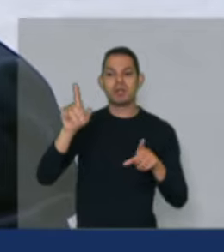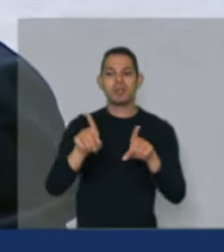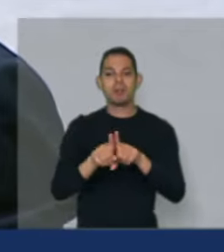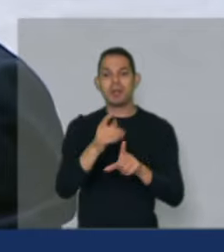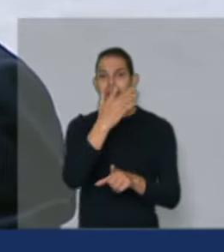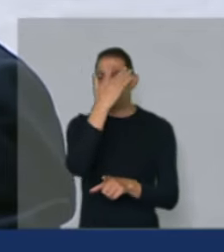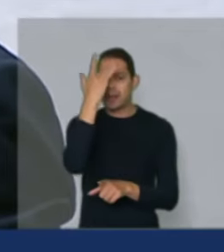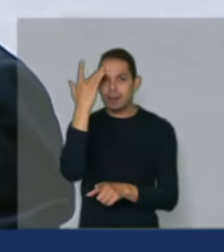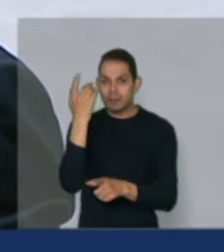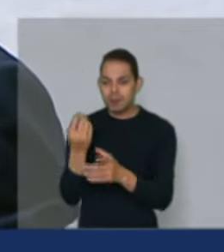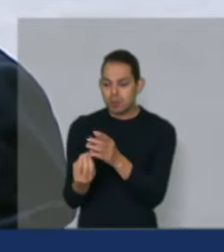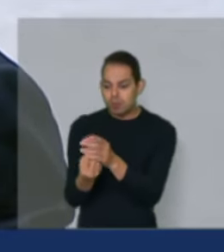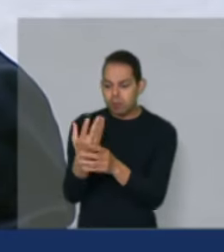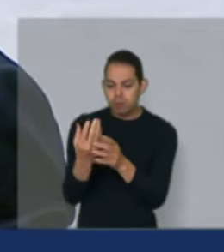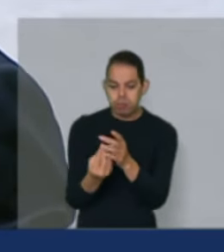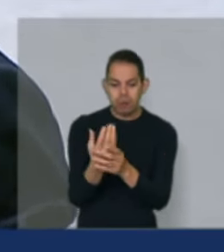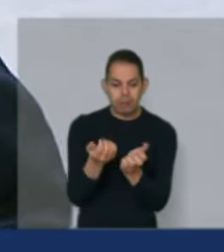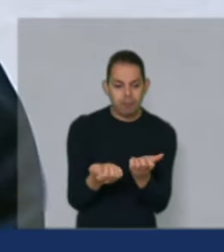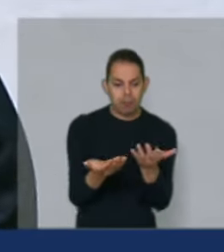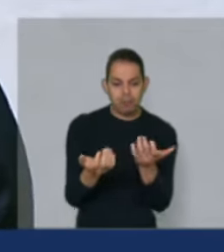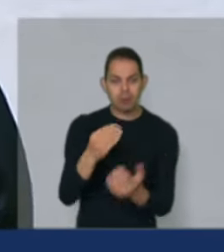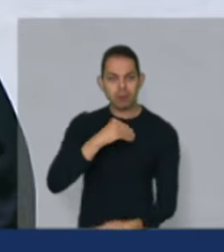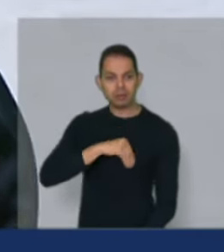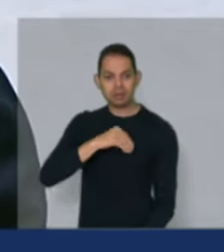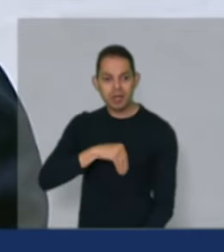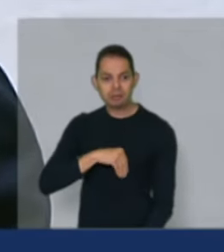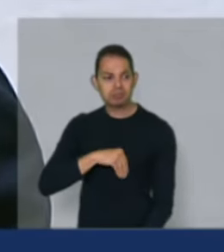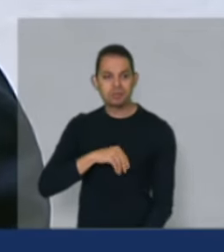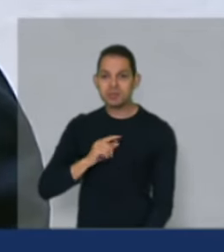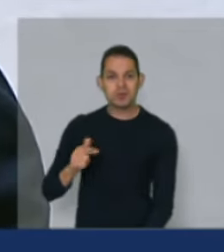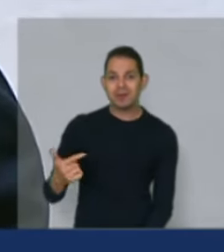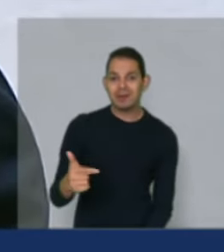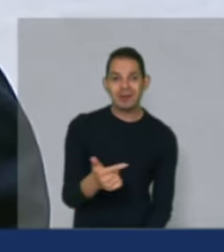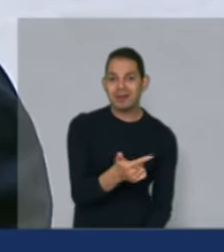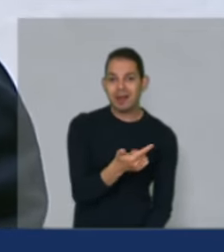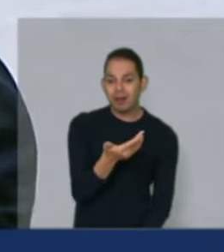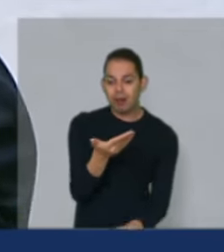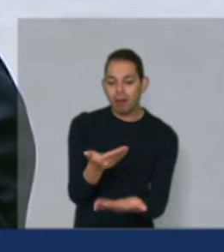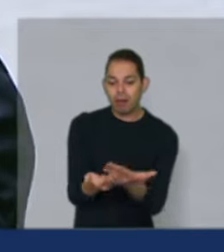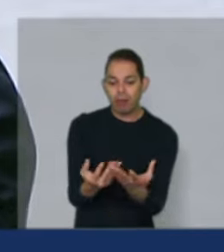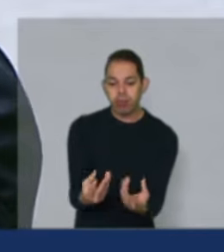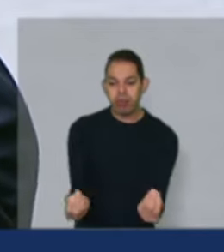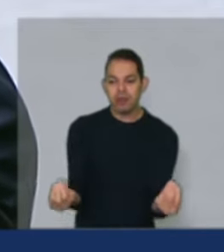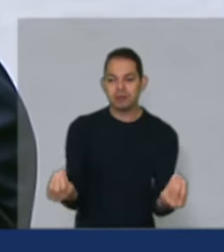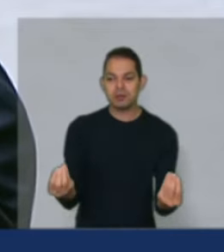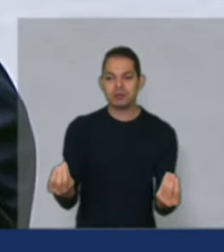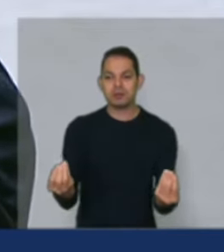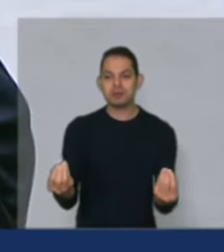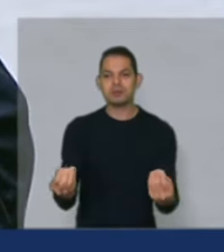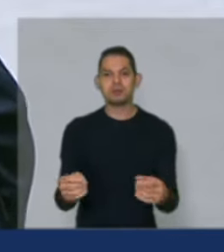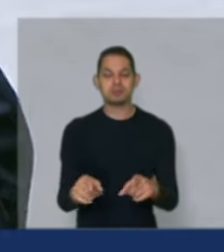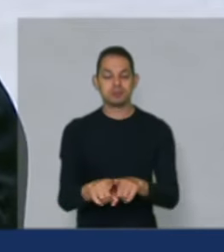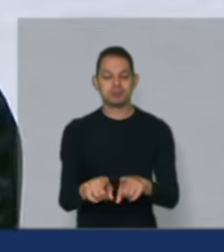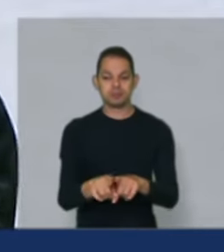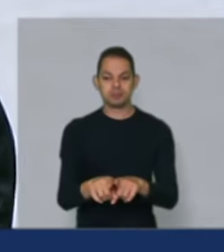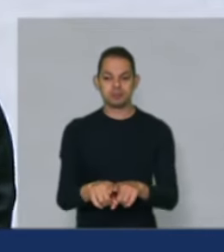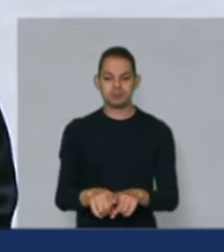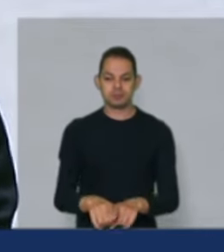não tem renda. Não tem renda. Ela sai das nossas mãos, sai do agricultor. ainda com muito agro...